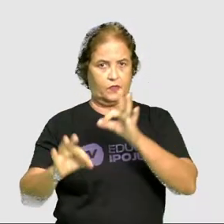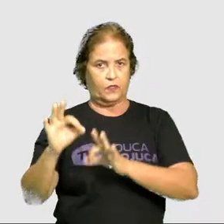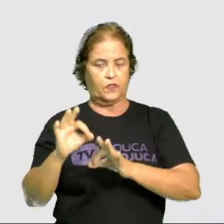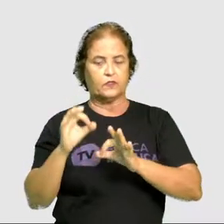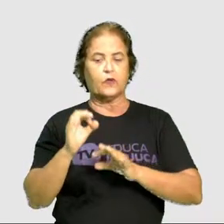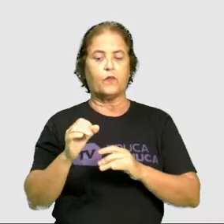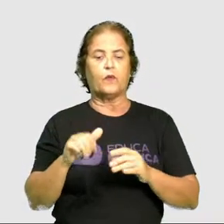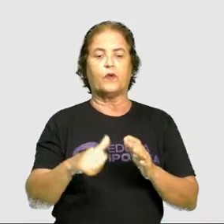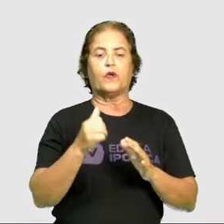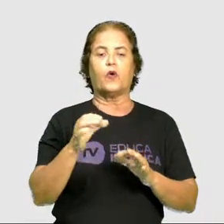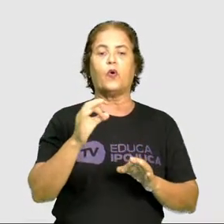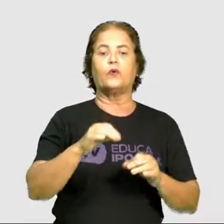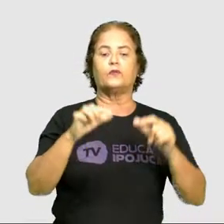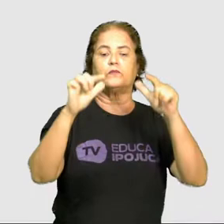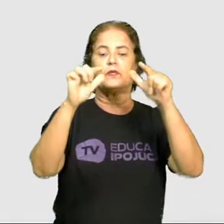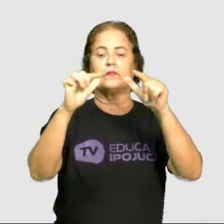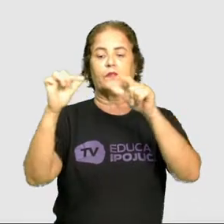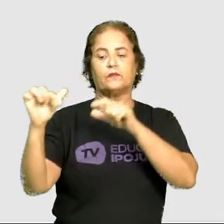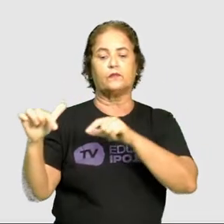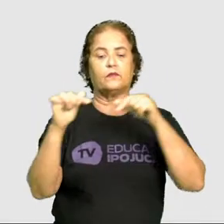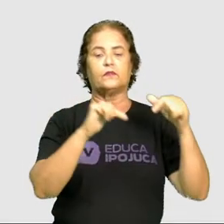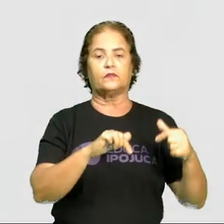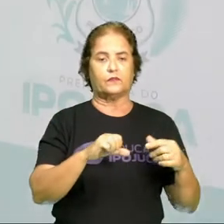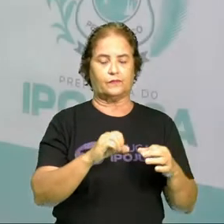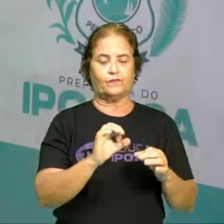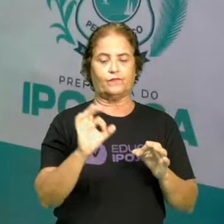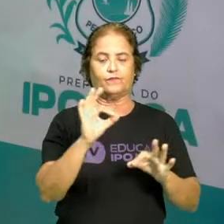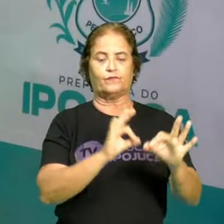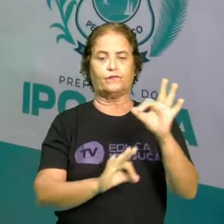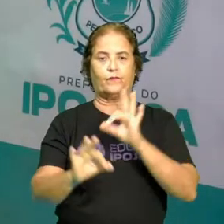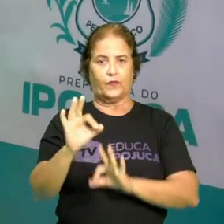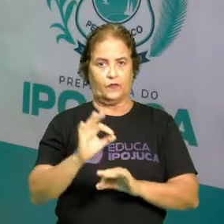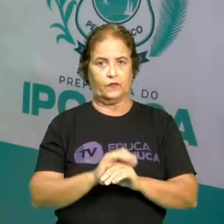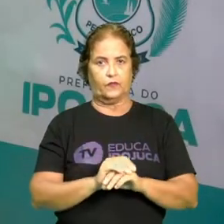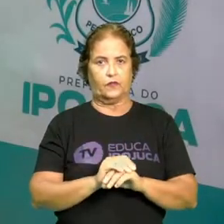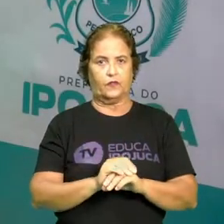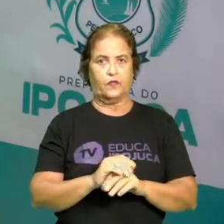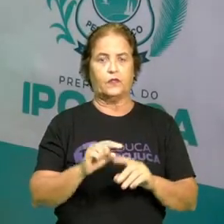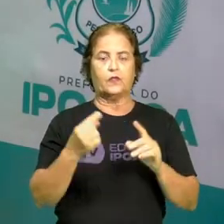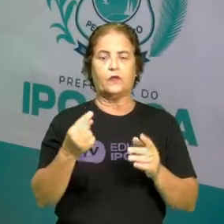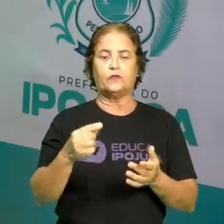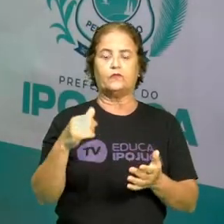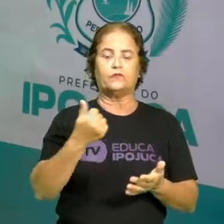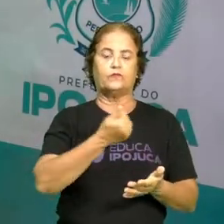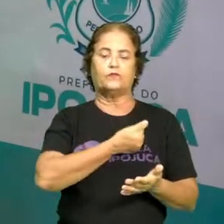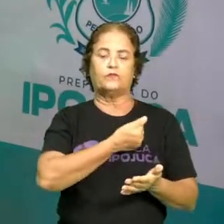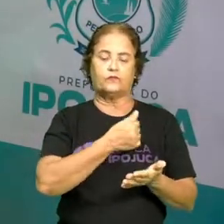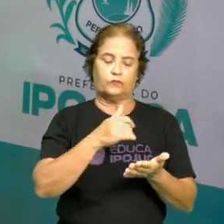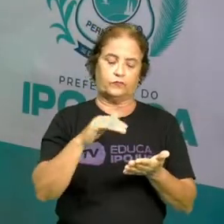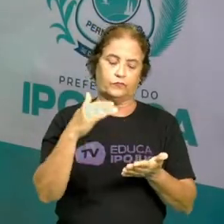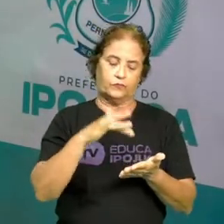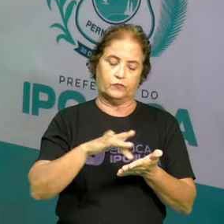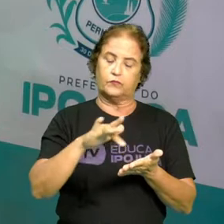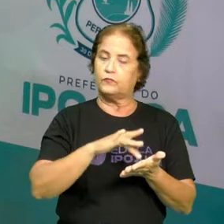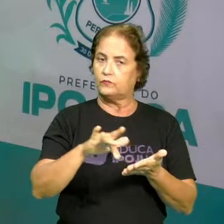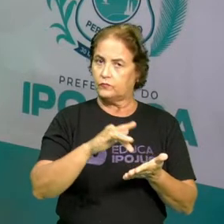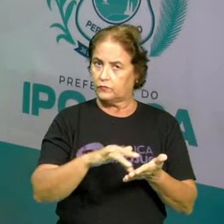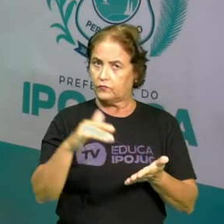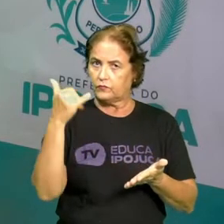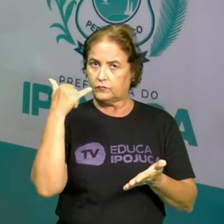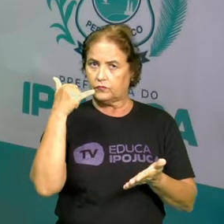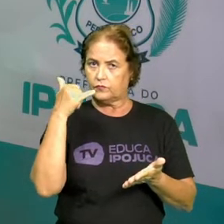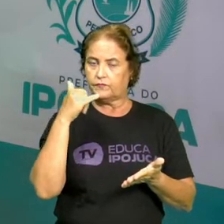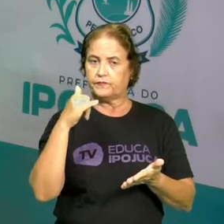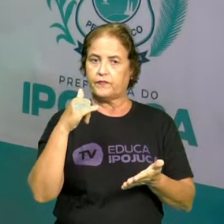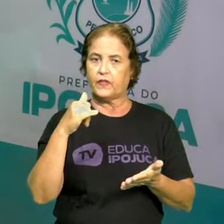colocando em ordem os ganhadores. Já, o número digitado no celular é uma codificação,